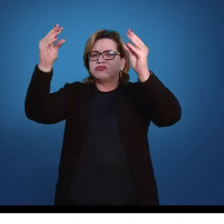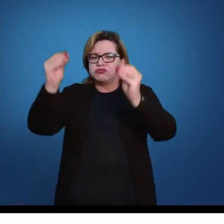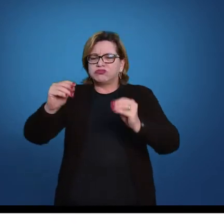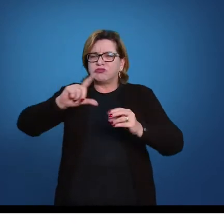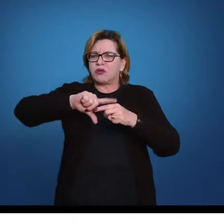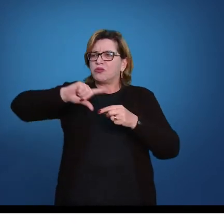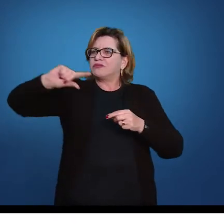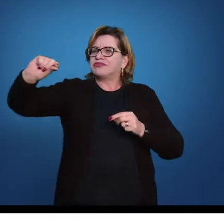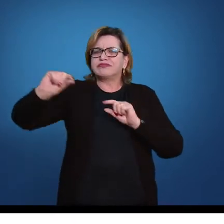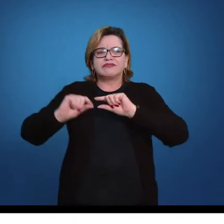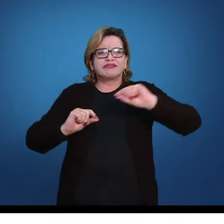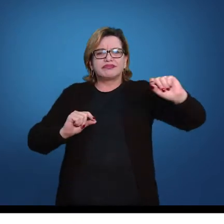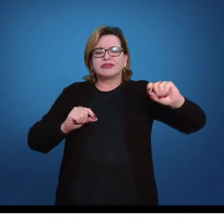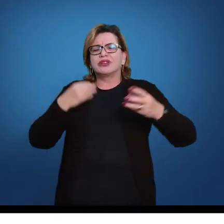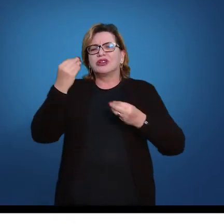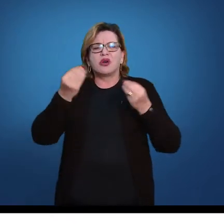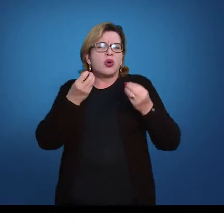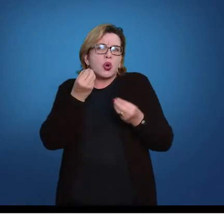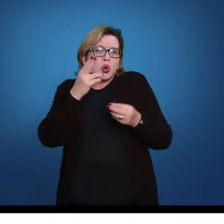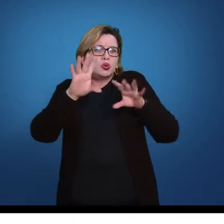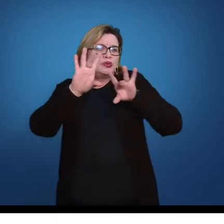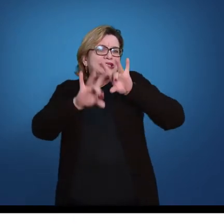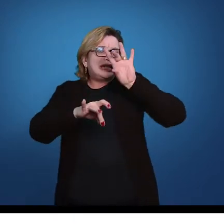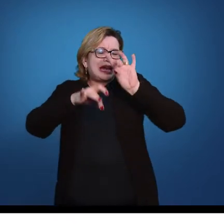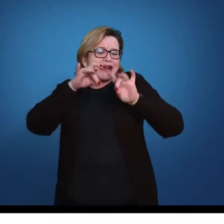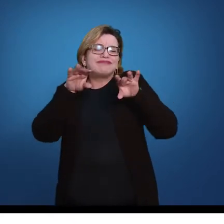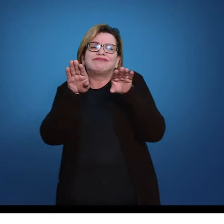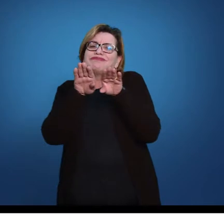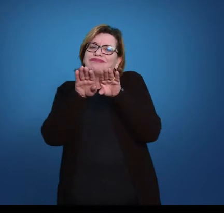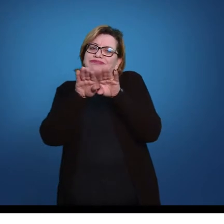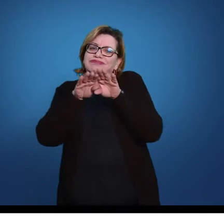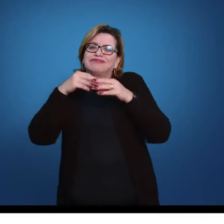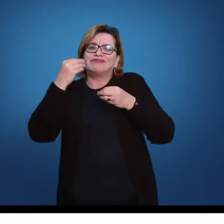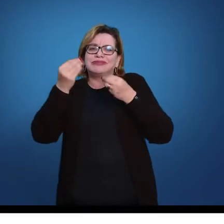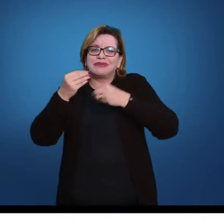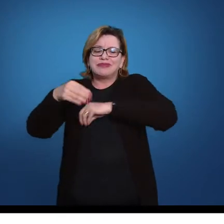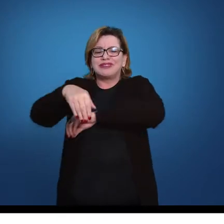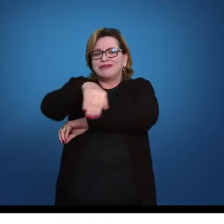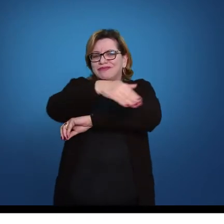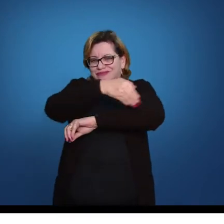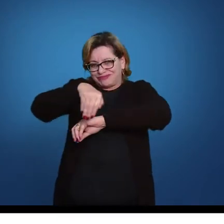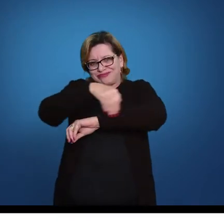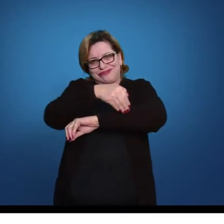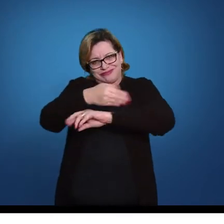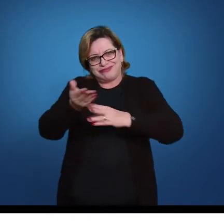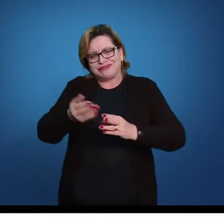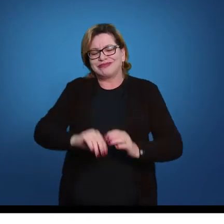ou partiam para espetáculos fixos em teatros, ou mesmo espetáculos ao ar livre.